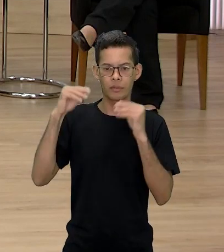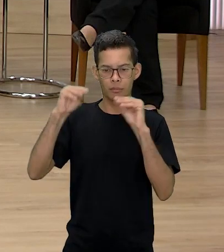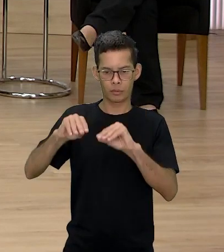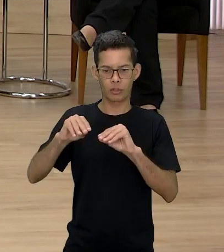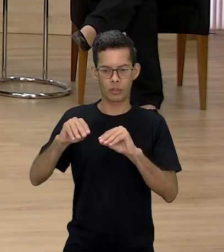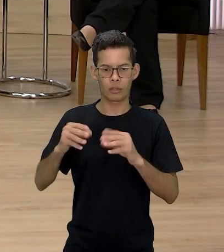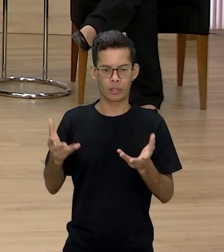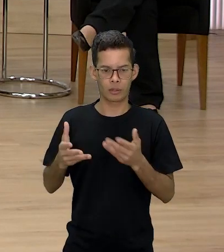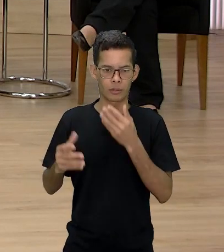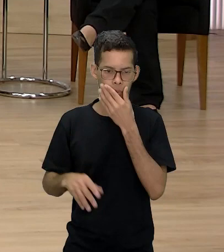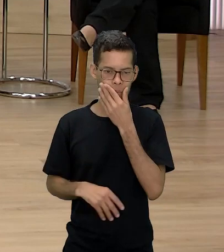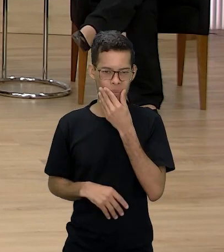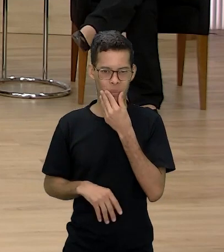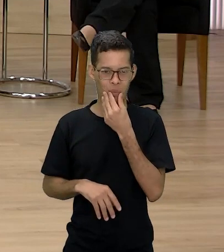bom?